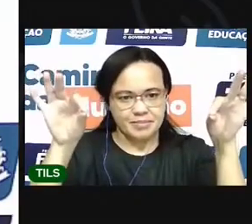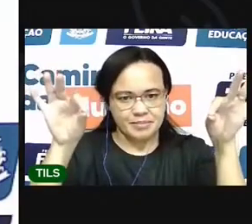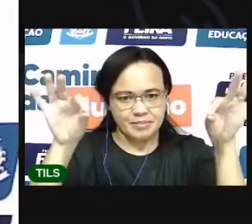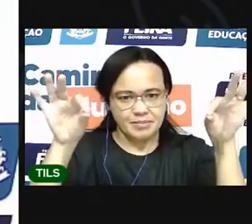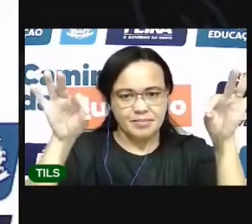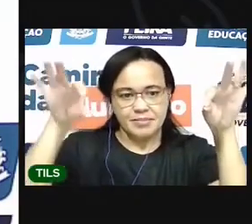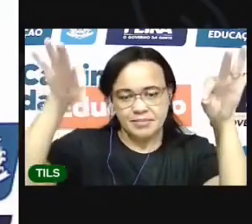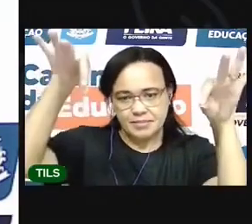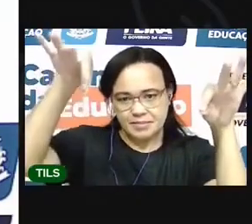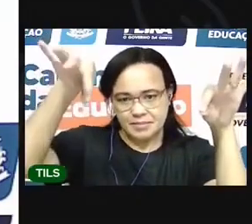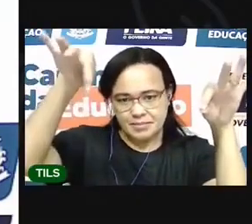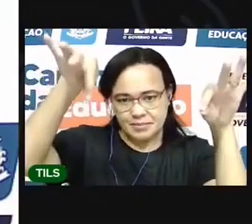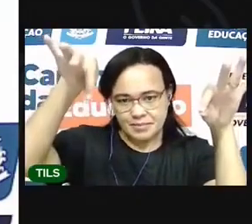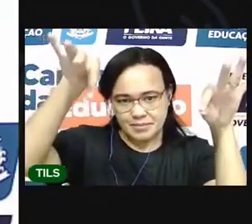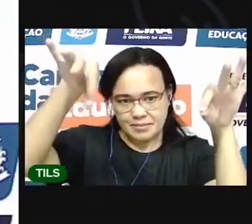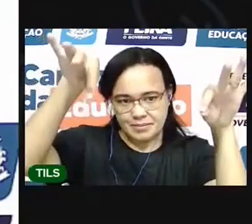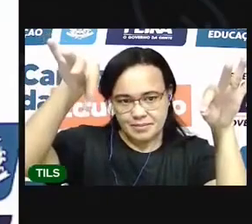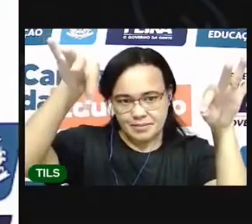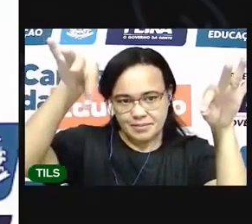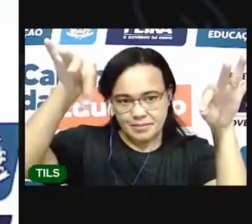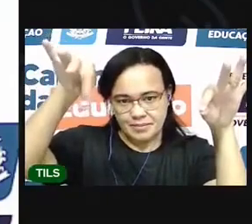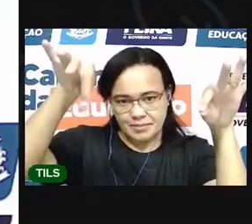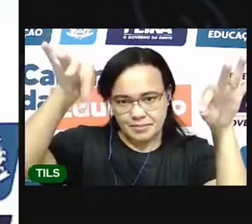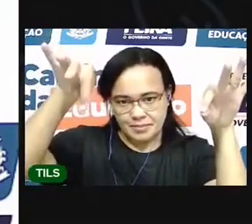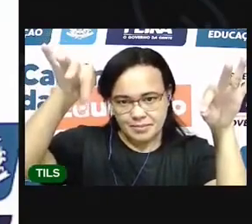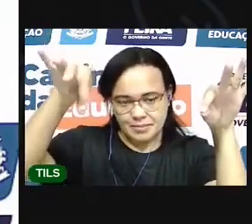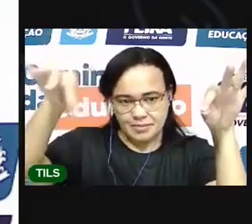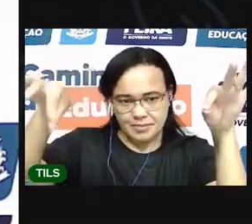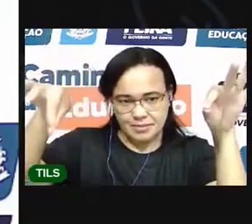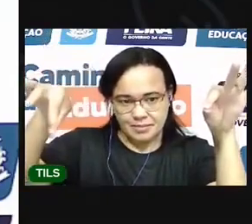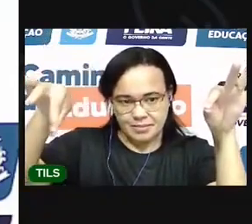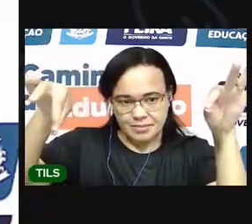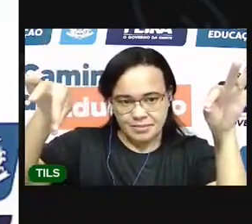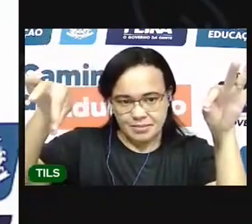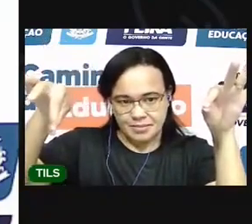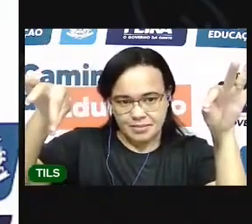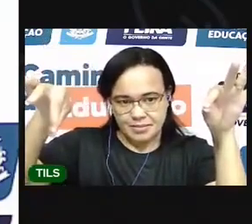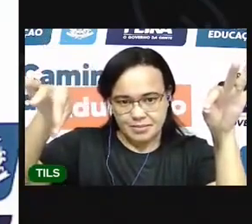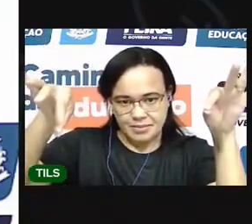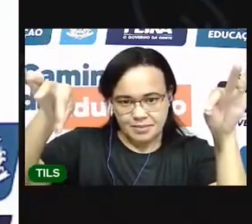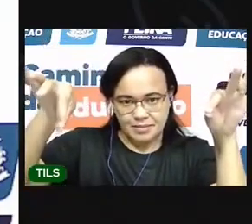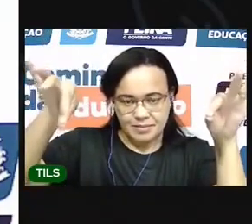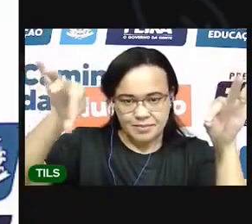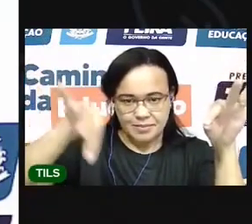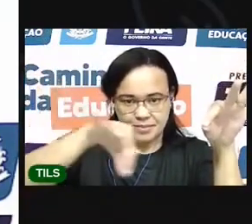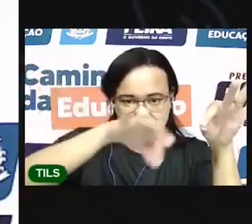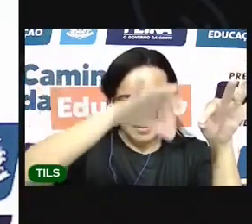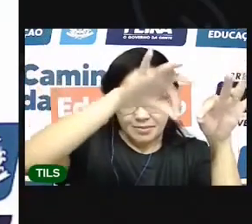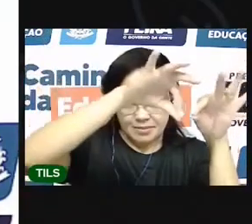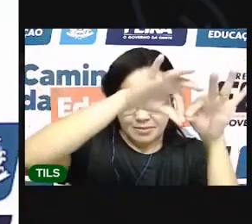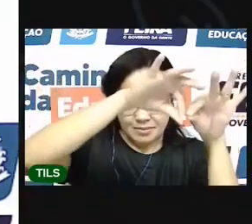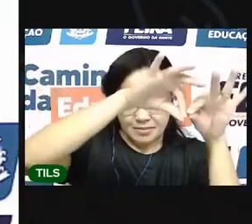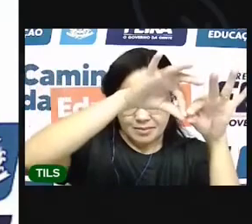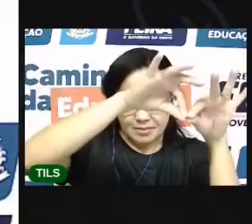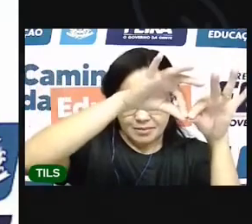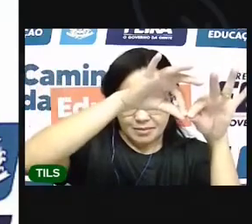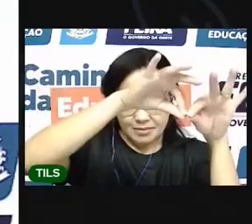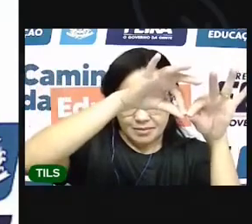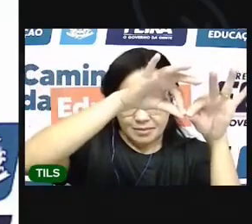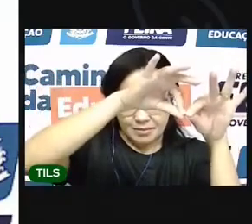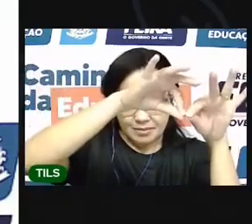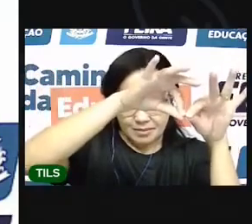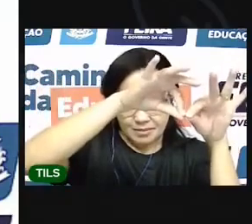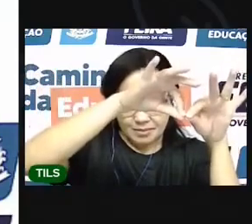essa aba daqui e vai encontrar com o meio da folha formando um triângulo